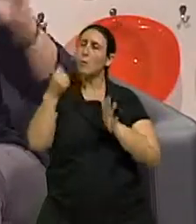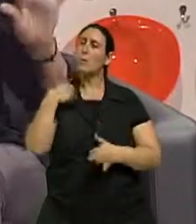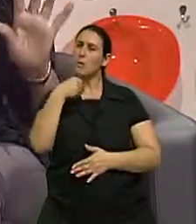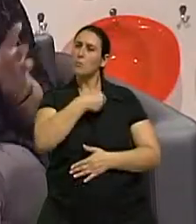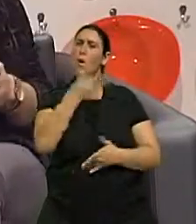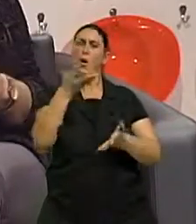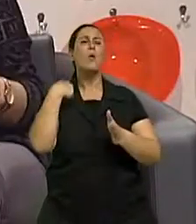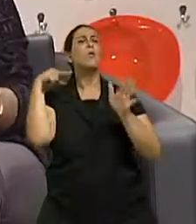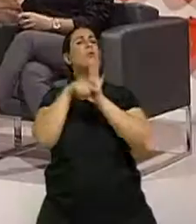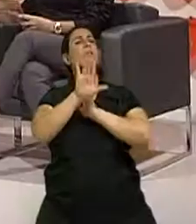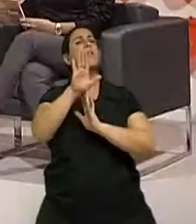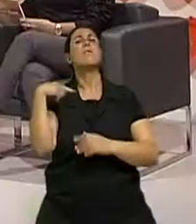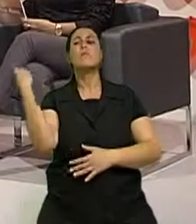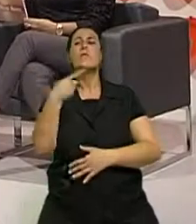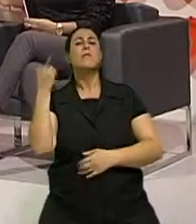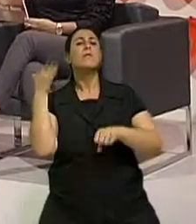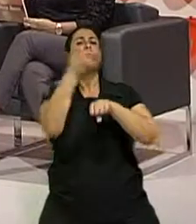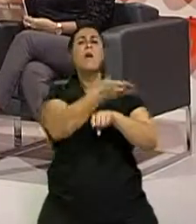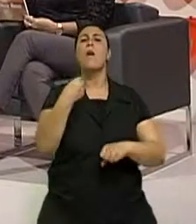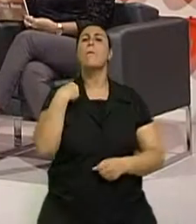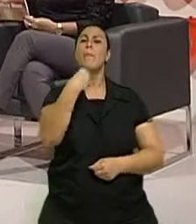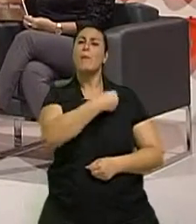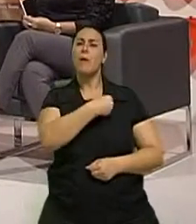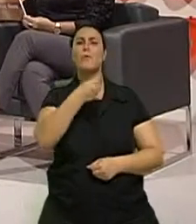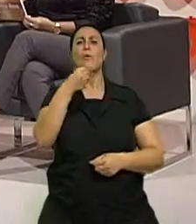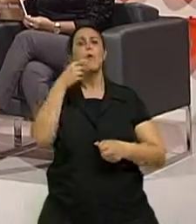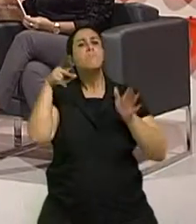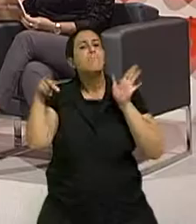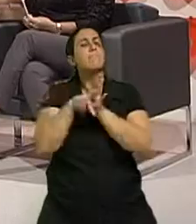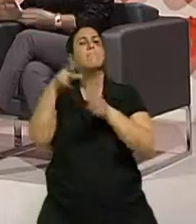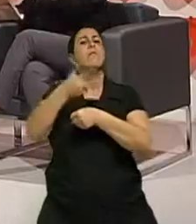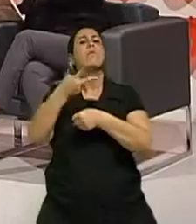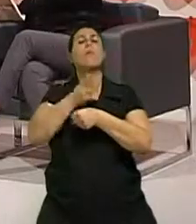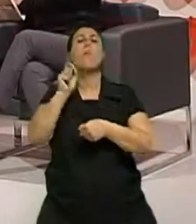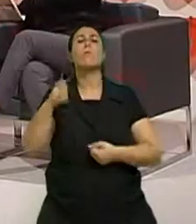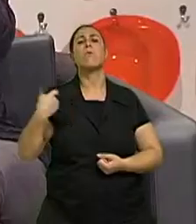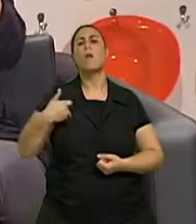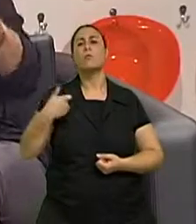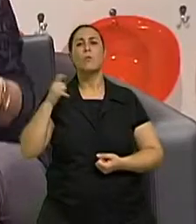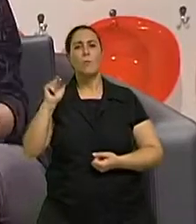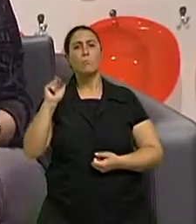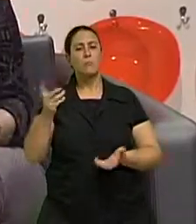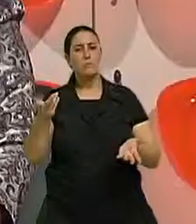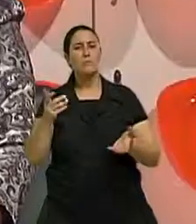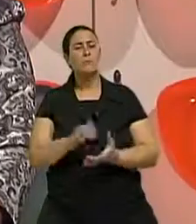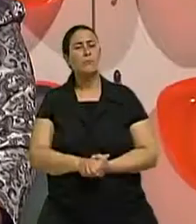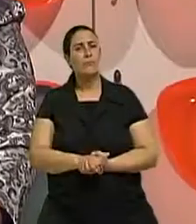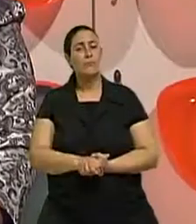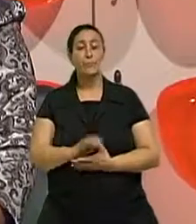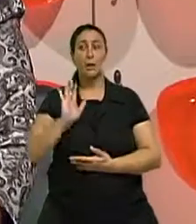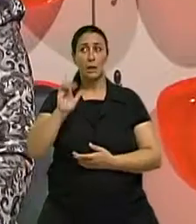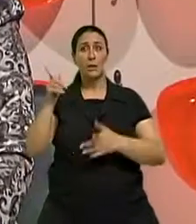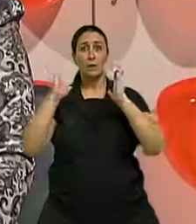eu vou lhe perguntar, com quantos anos a gente tem que ir na geriatra? Eu já passei da fase normal de ir, mas eu fui, eu fui, eu juro que eu fui. Na